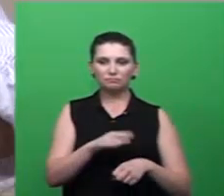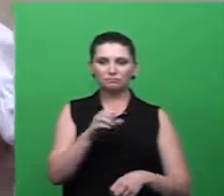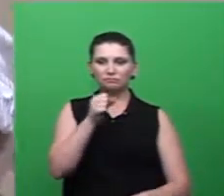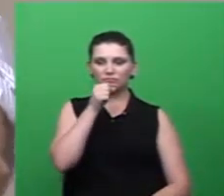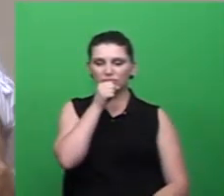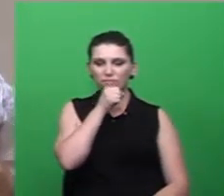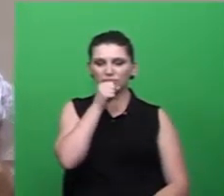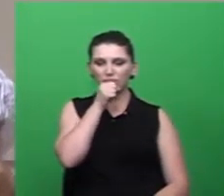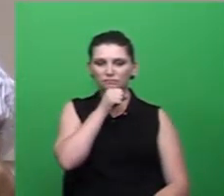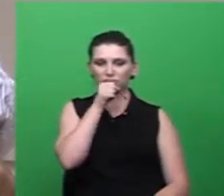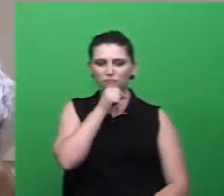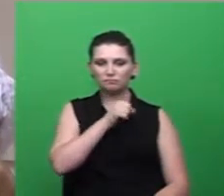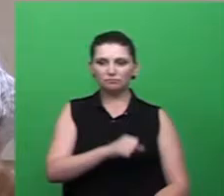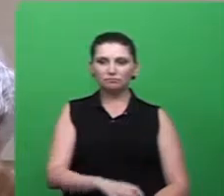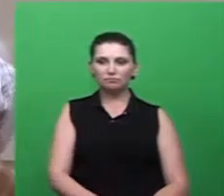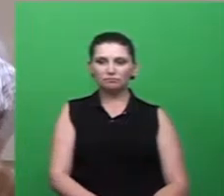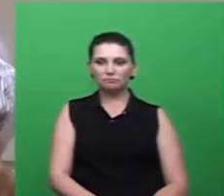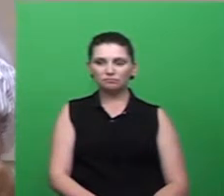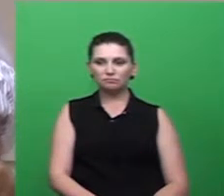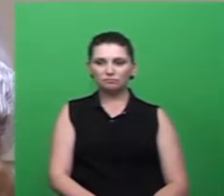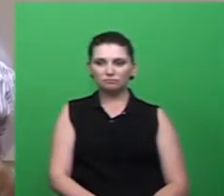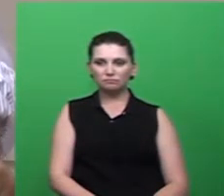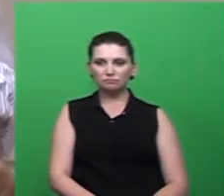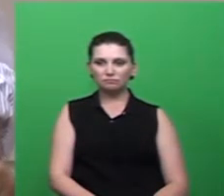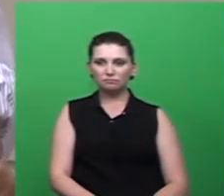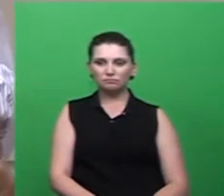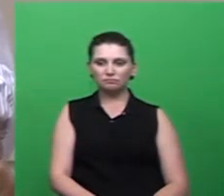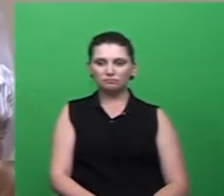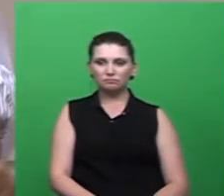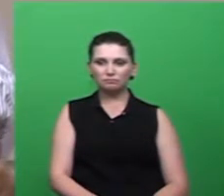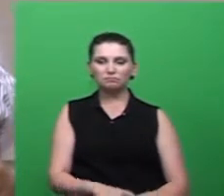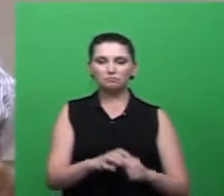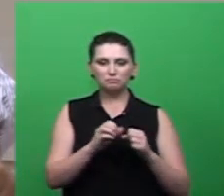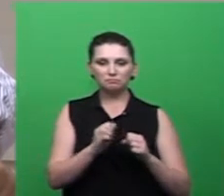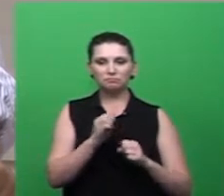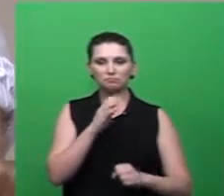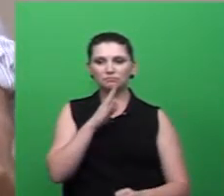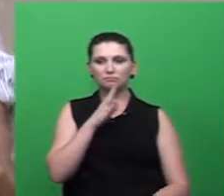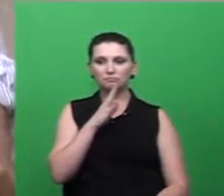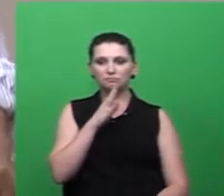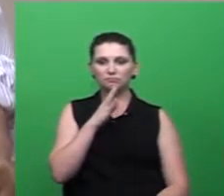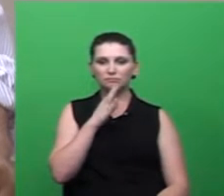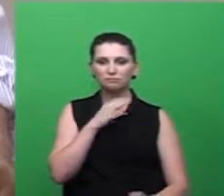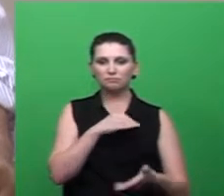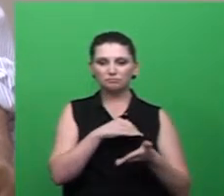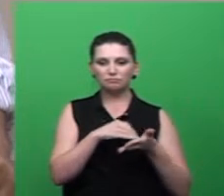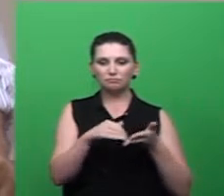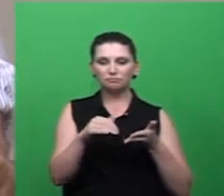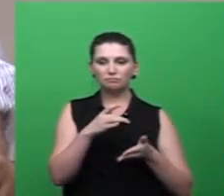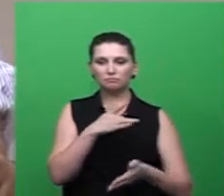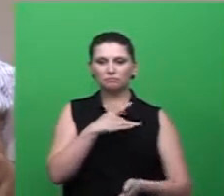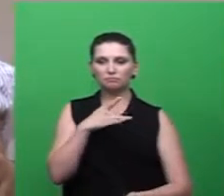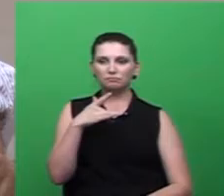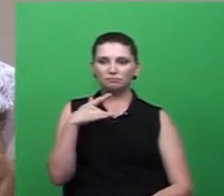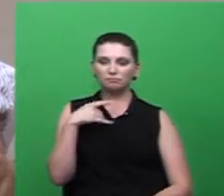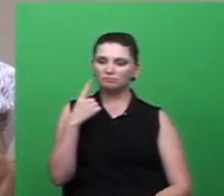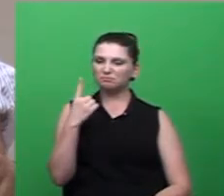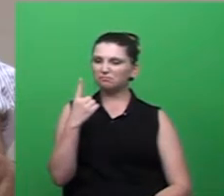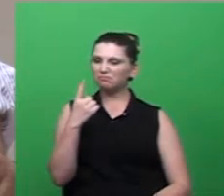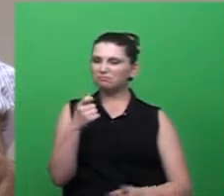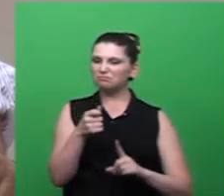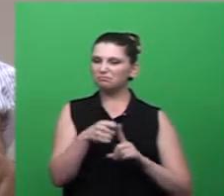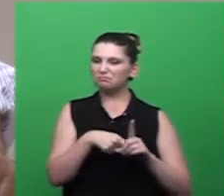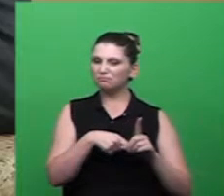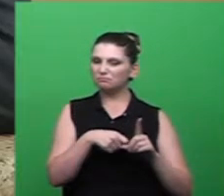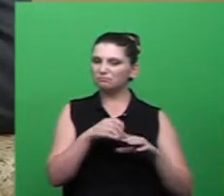brincadeira eu tive a oportunidade de conhecer o nosso secretário da saúde há pouco mais de um mês numa reunião de